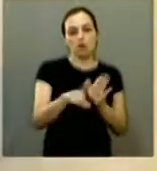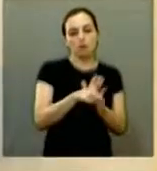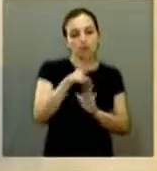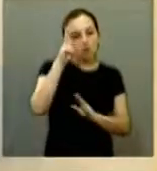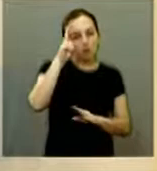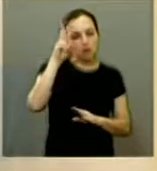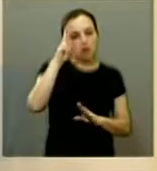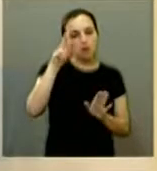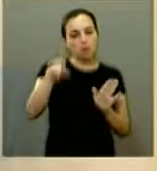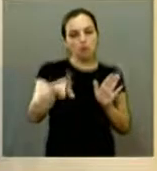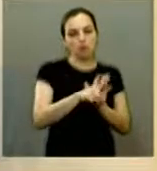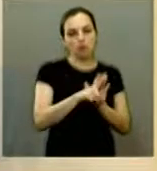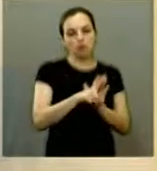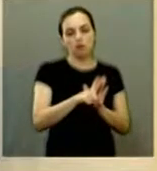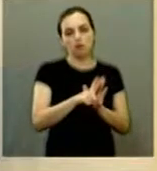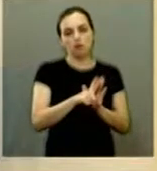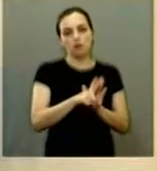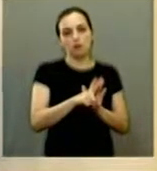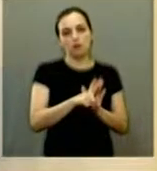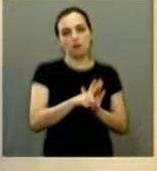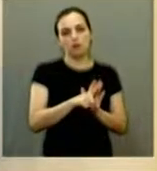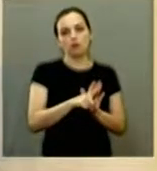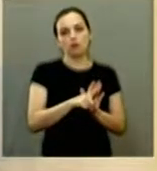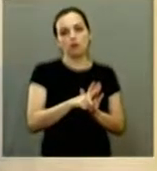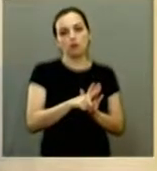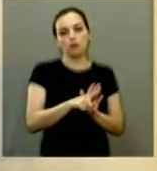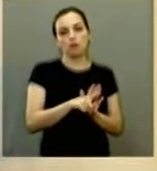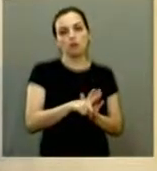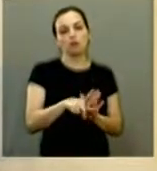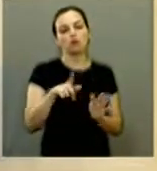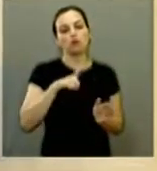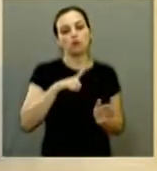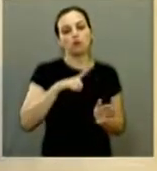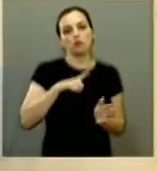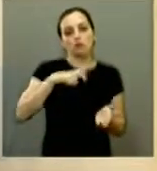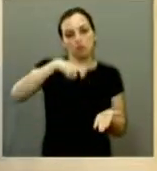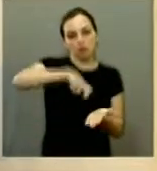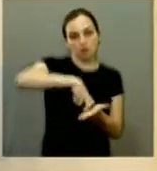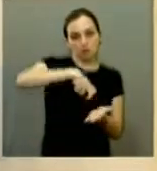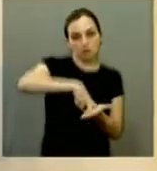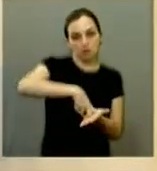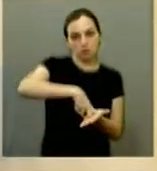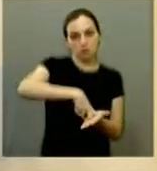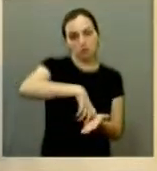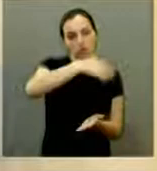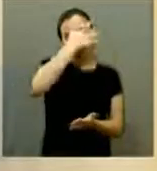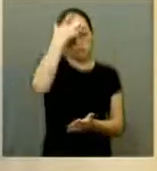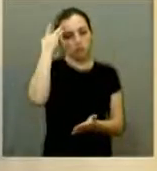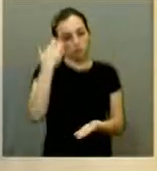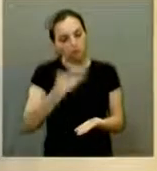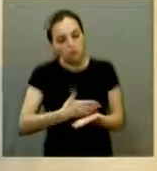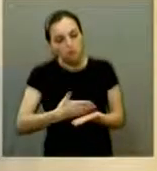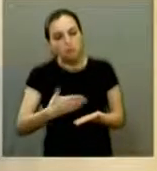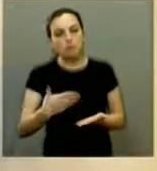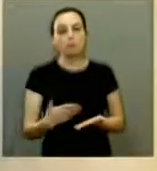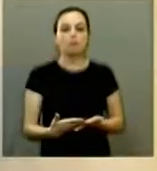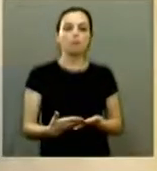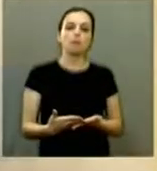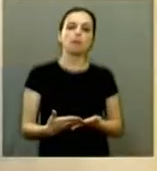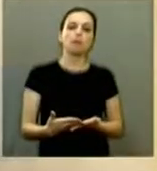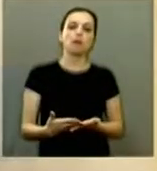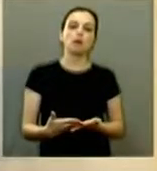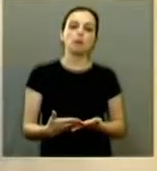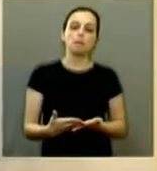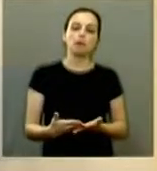amigo Robert Val que você aplicando aplicando sanções mais pesada talvez as pessoas começam em vez